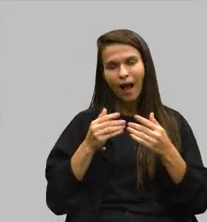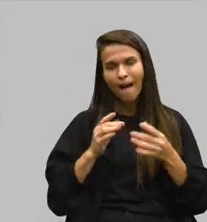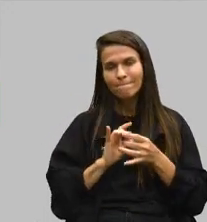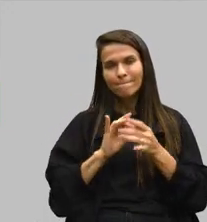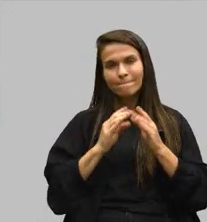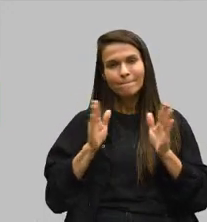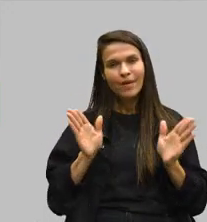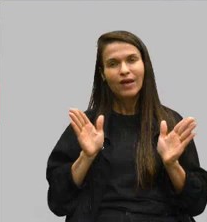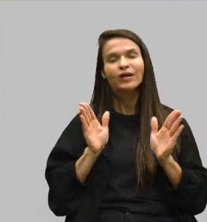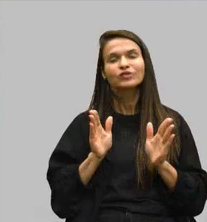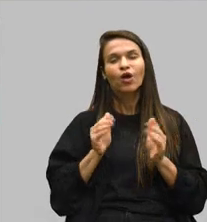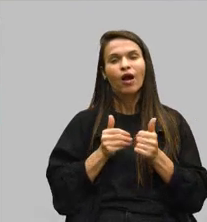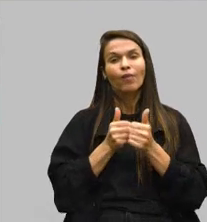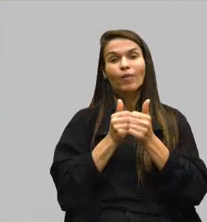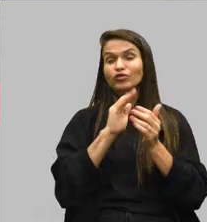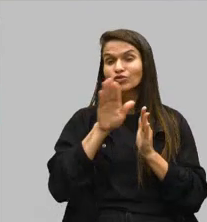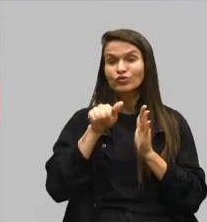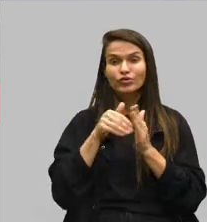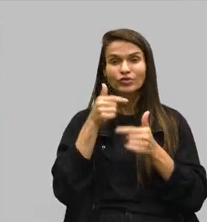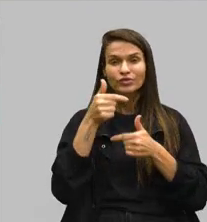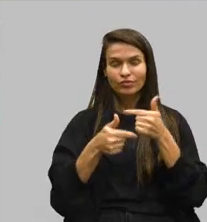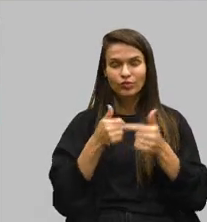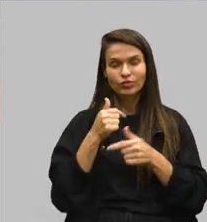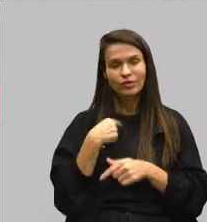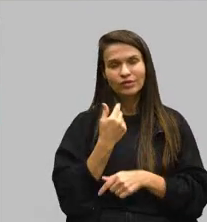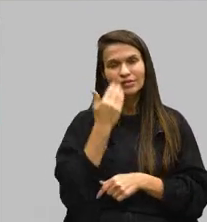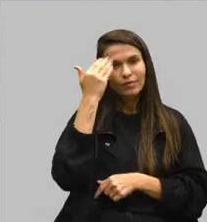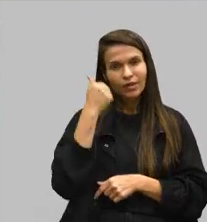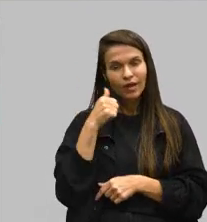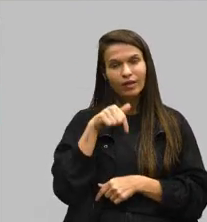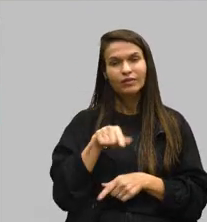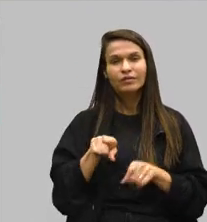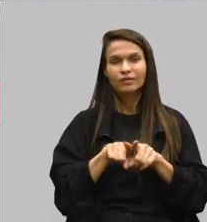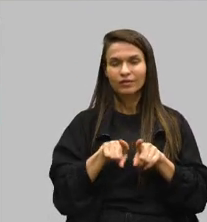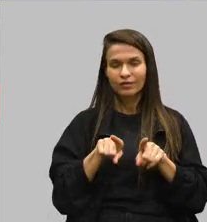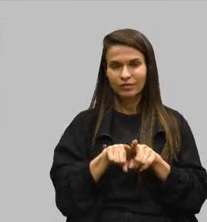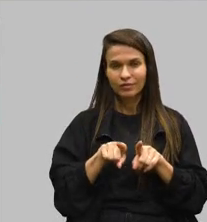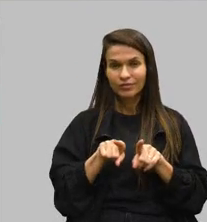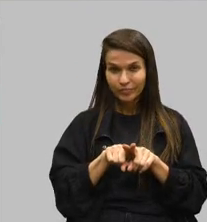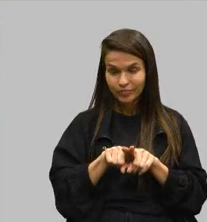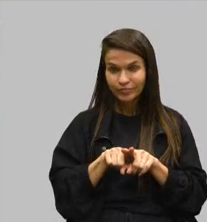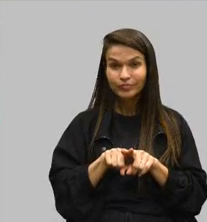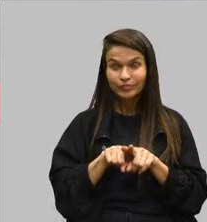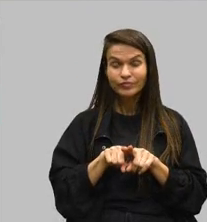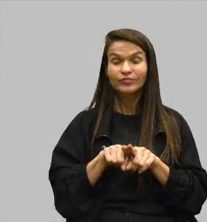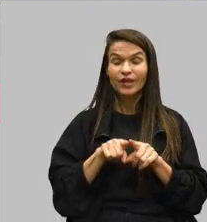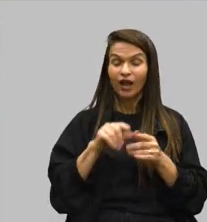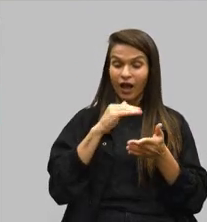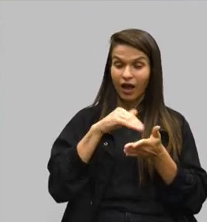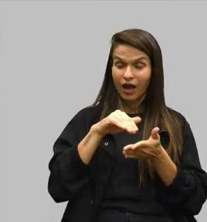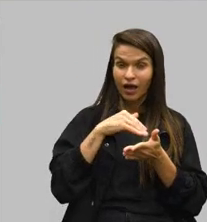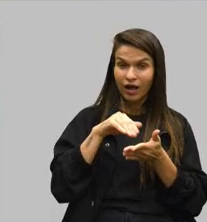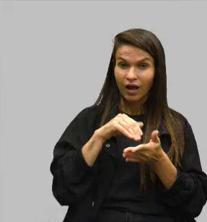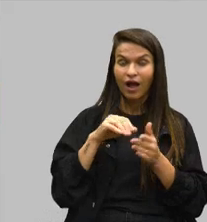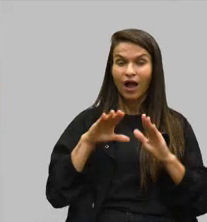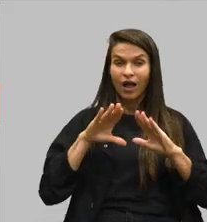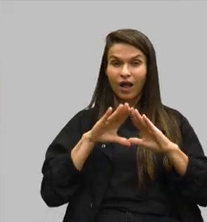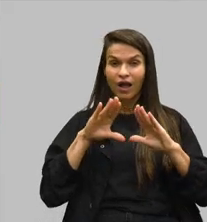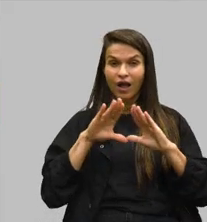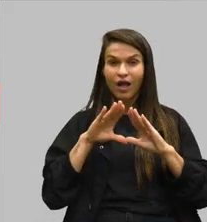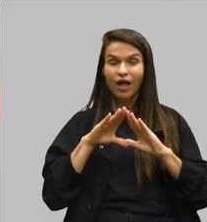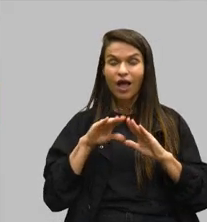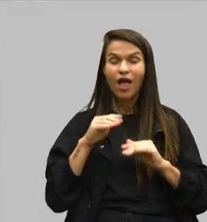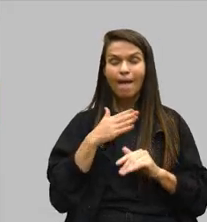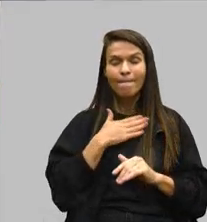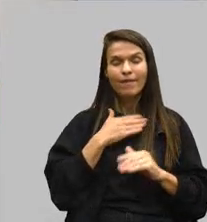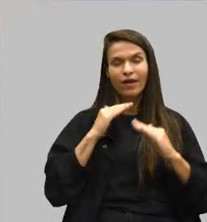e acompanhamento de todas as demandas, porque nós sabemos aqui também, além da CEDESI, a Assembleia Legislativa é a minha